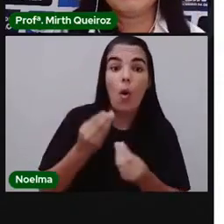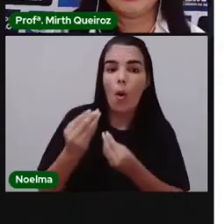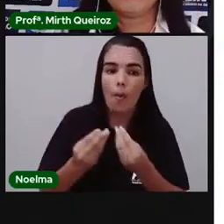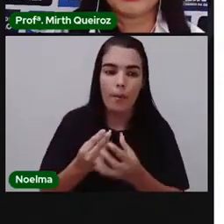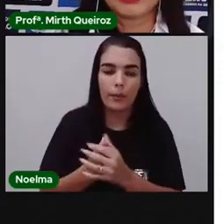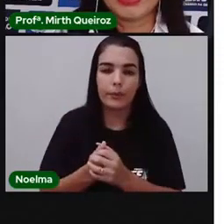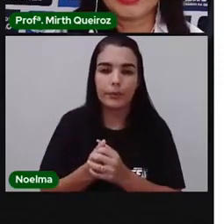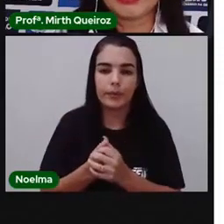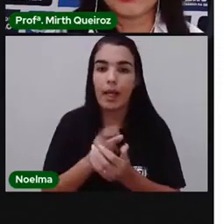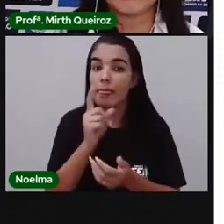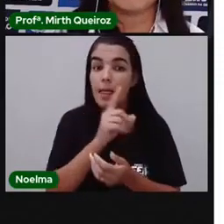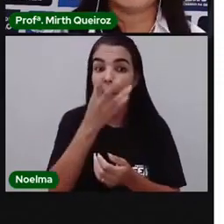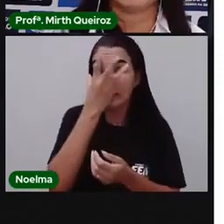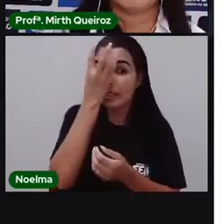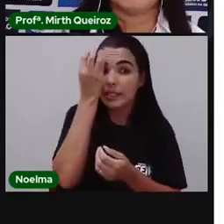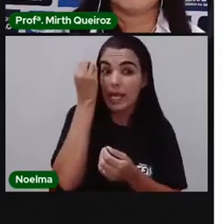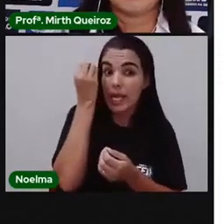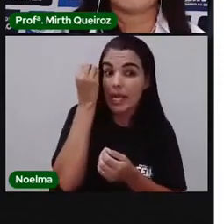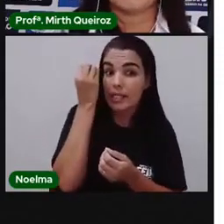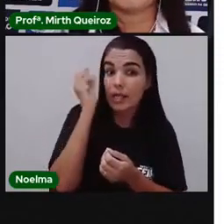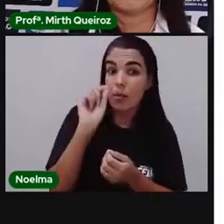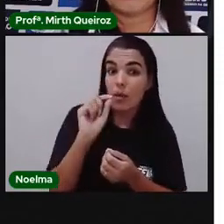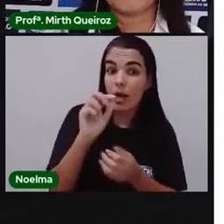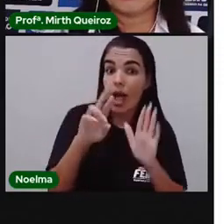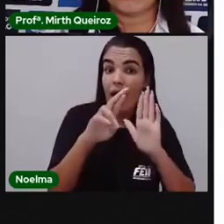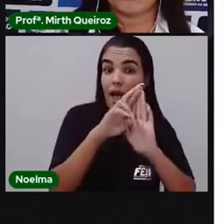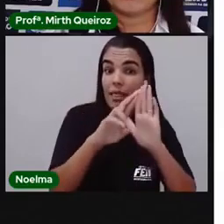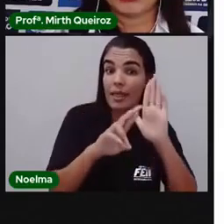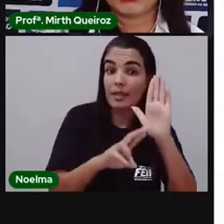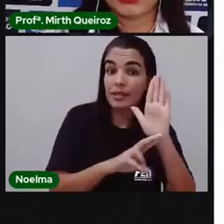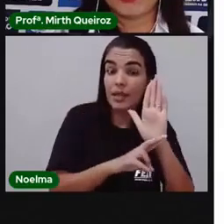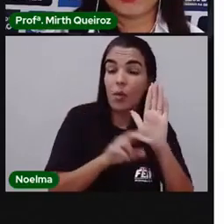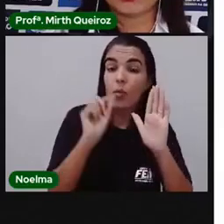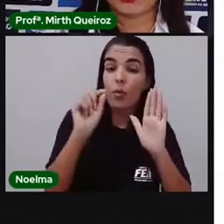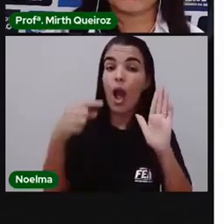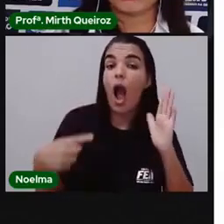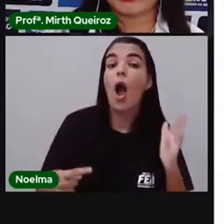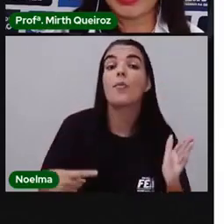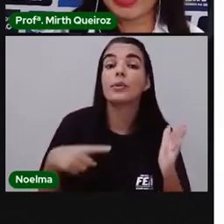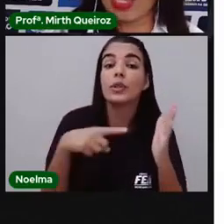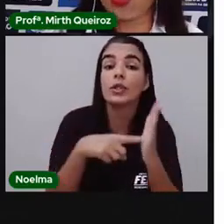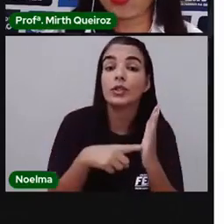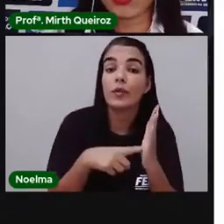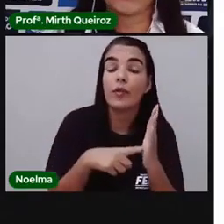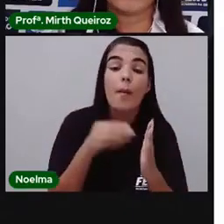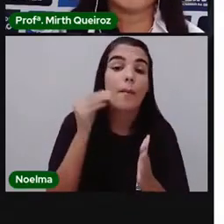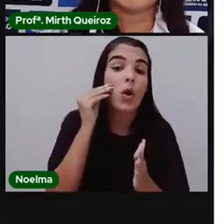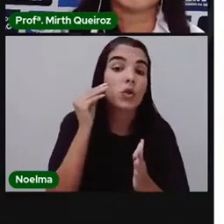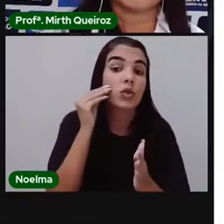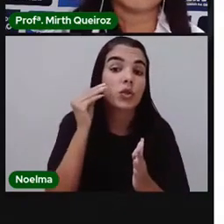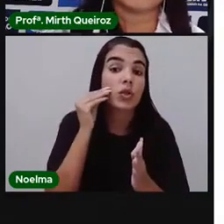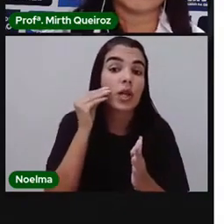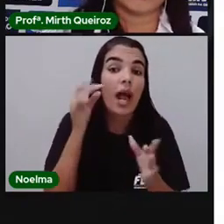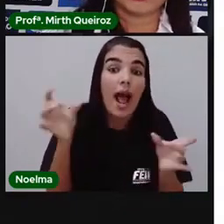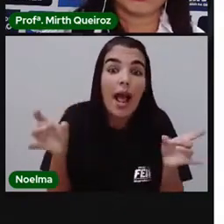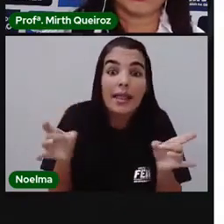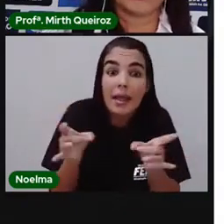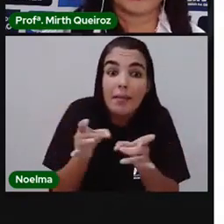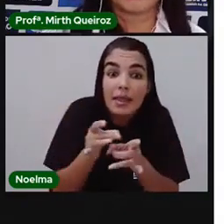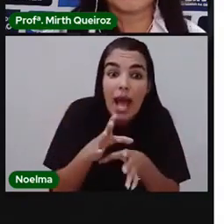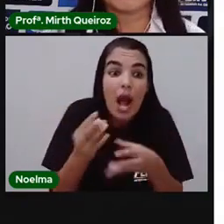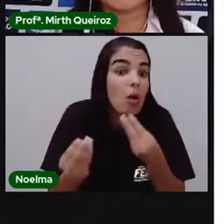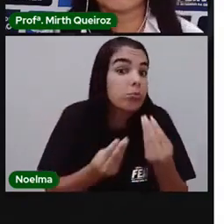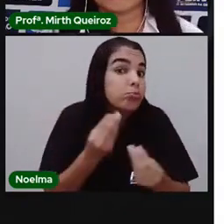E não esqueçam que a redação, ela tem como objetivo solucionar algo. Quando vocês estão fazendo o